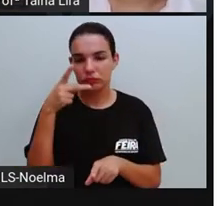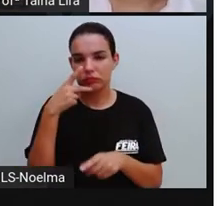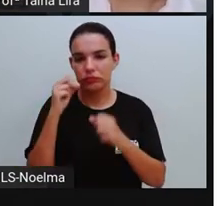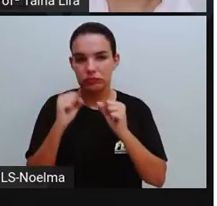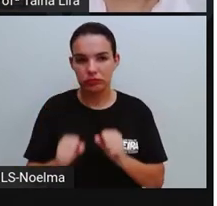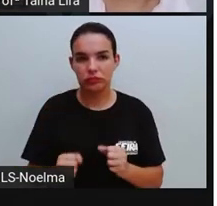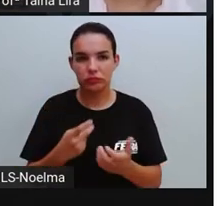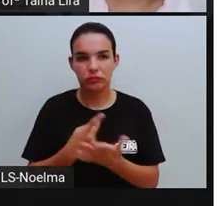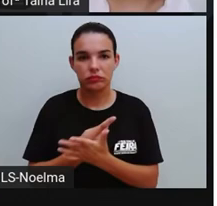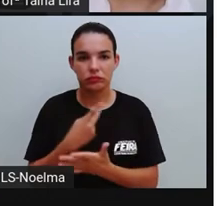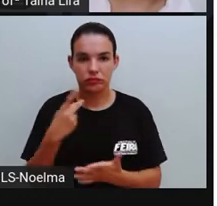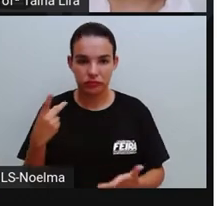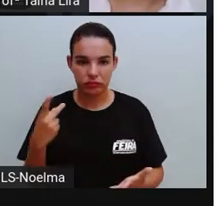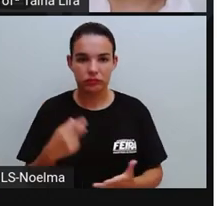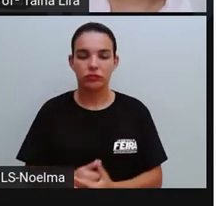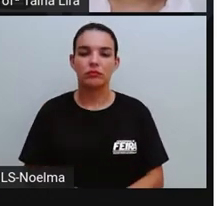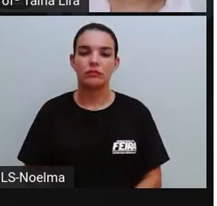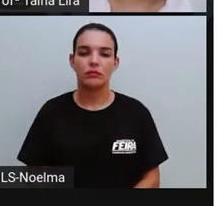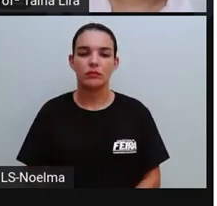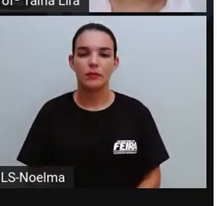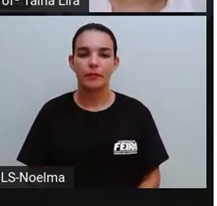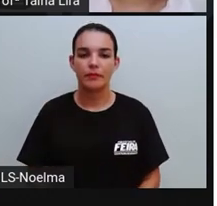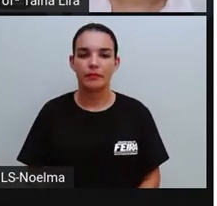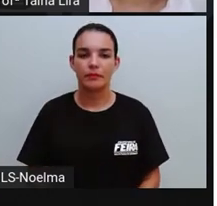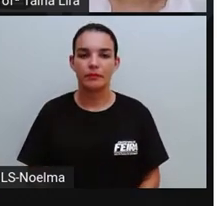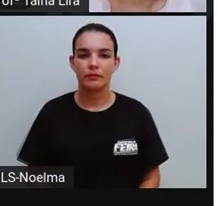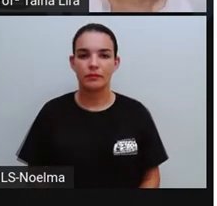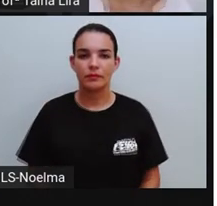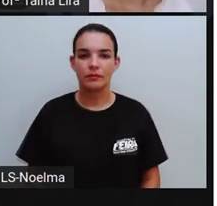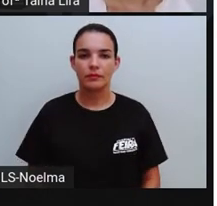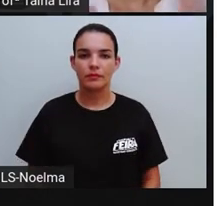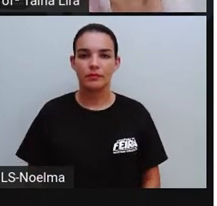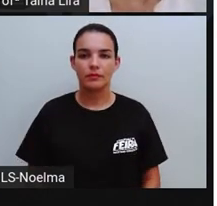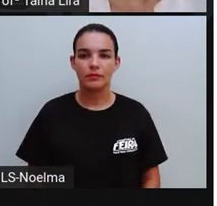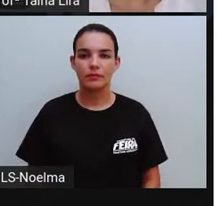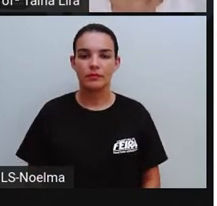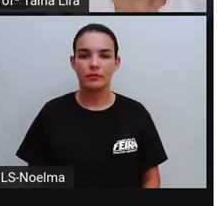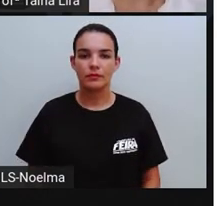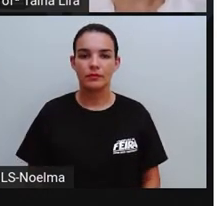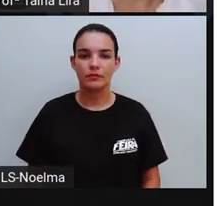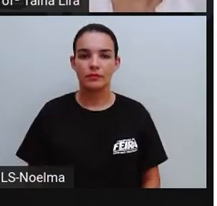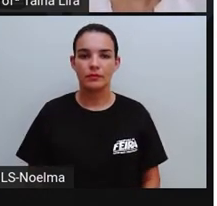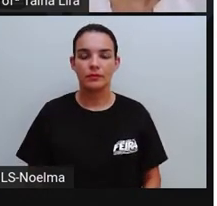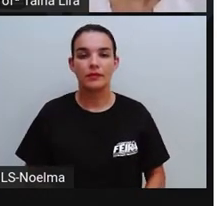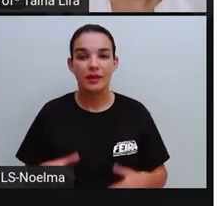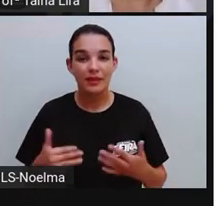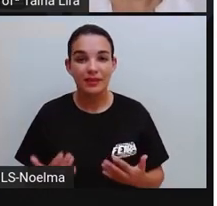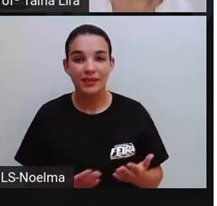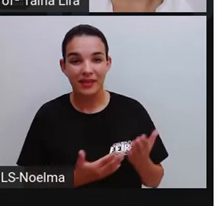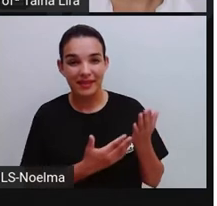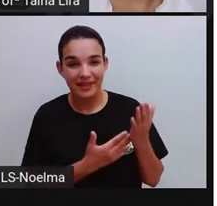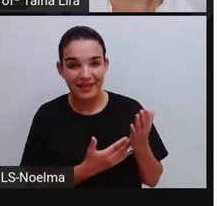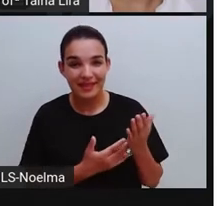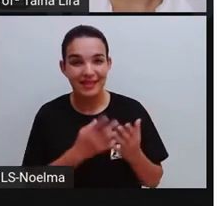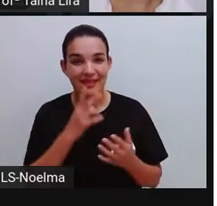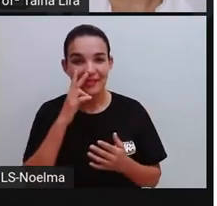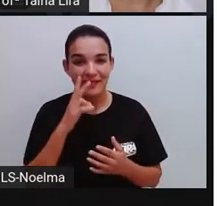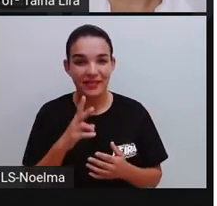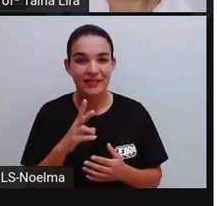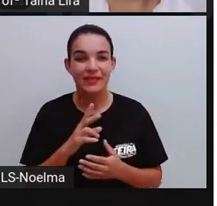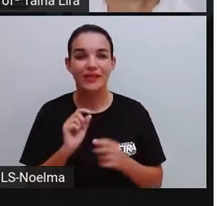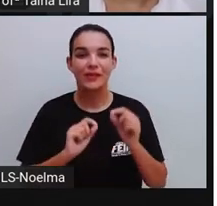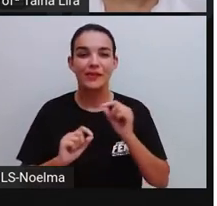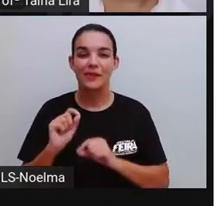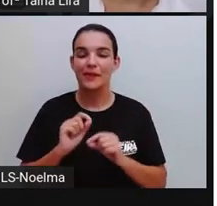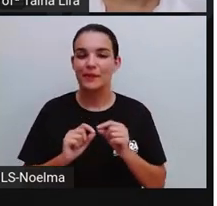biografando ou sobre a sua própria vida, certo? Então, segundo ano, a gente agora vai falar um